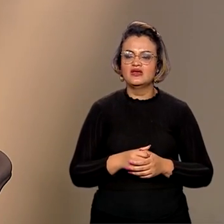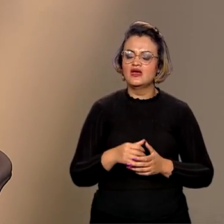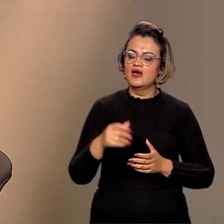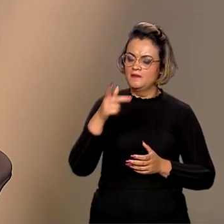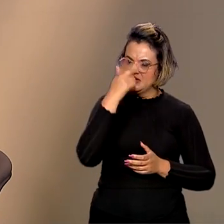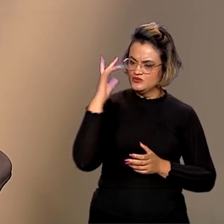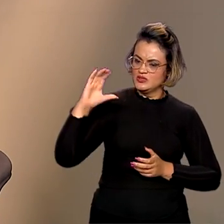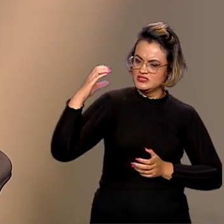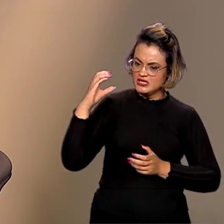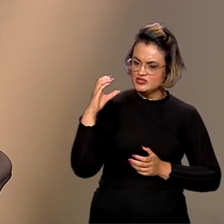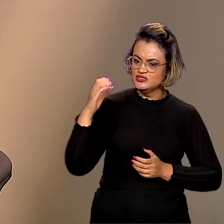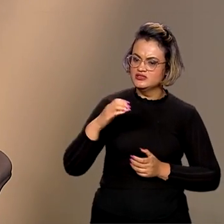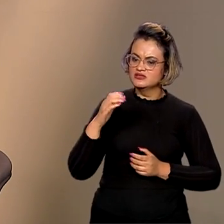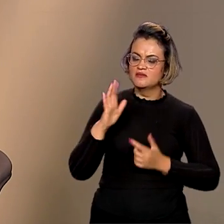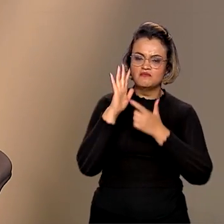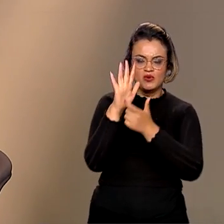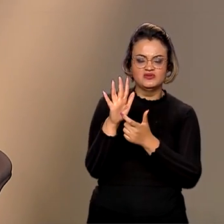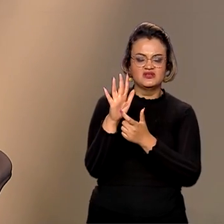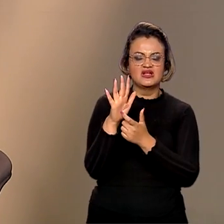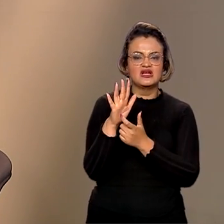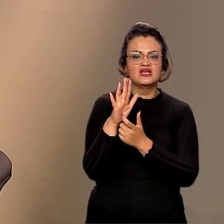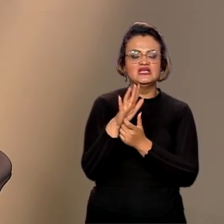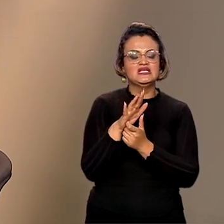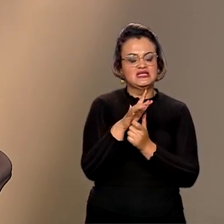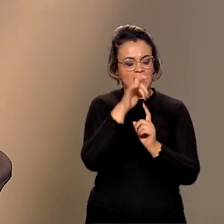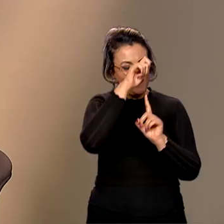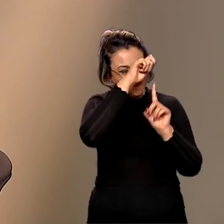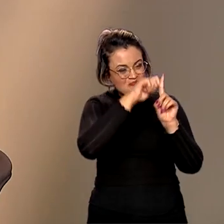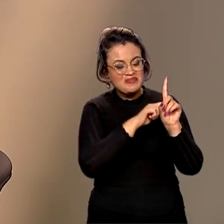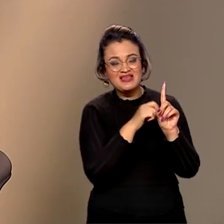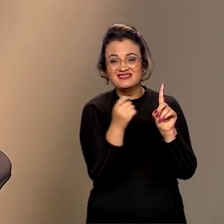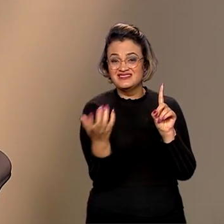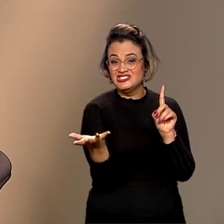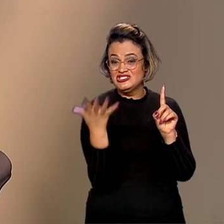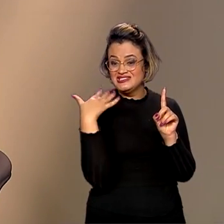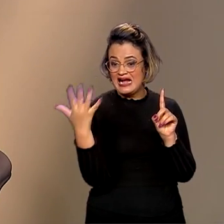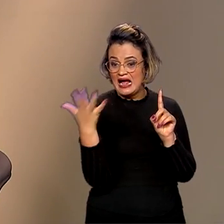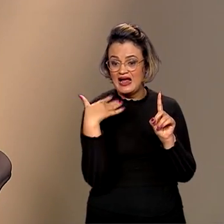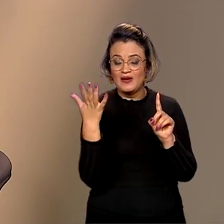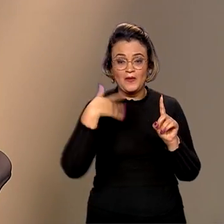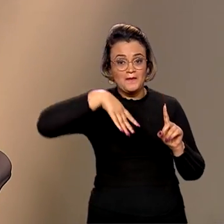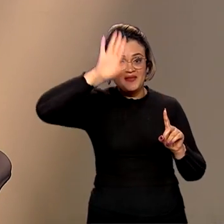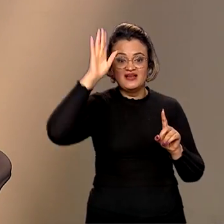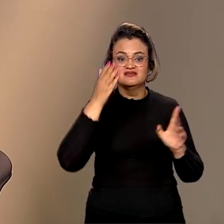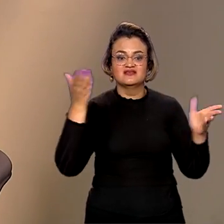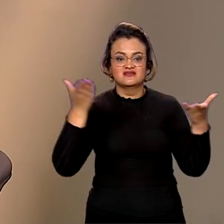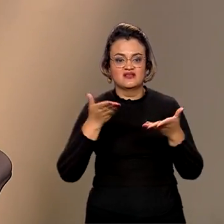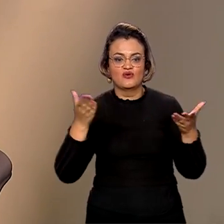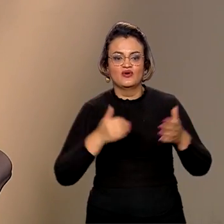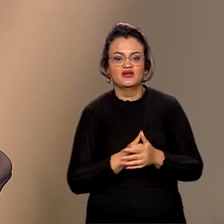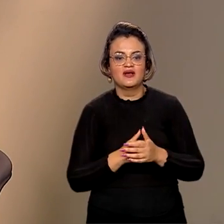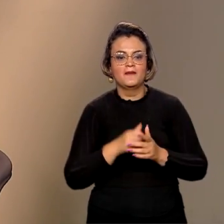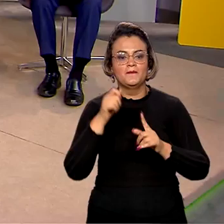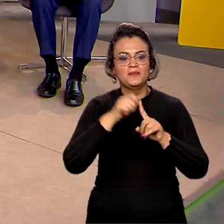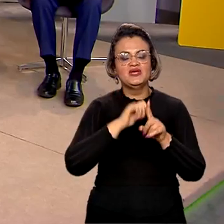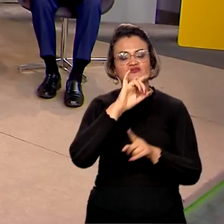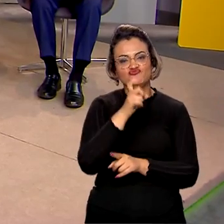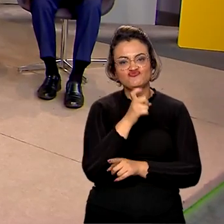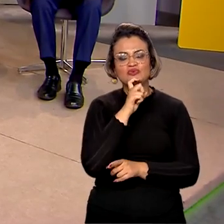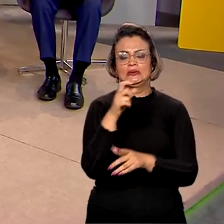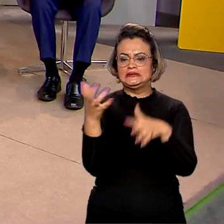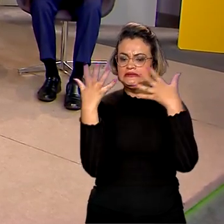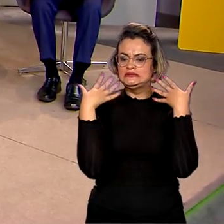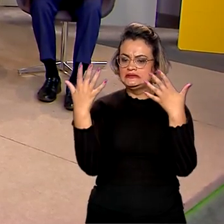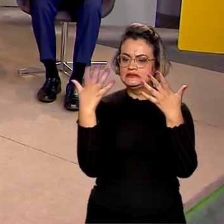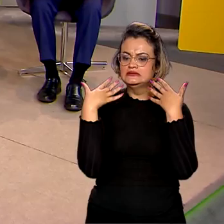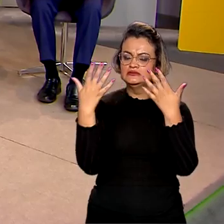já comprovaram que nós estamos vivendo o mês mais quente de toda a história mundial, esse mês de julho. E